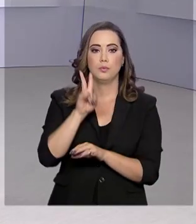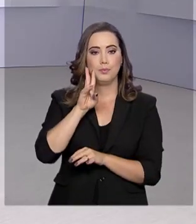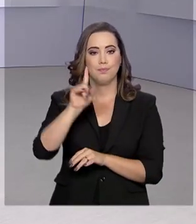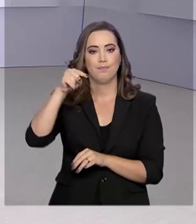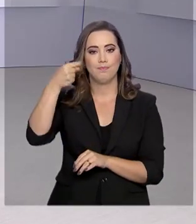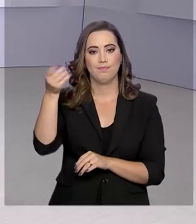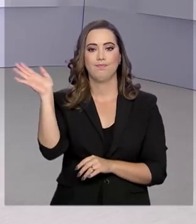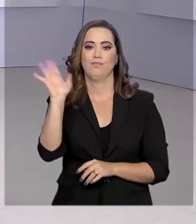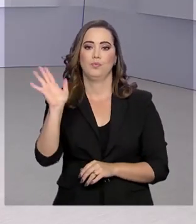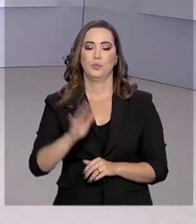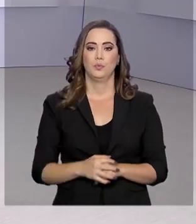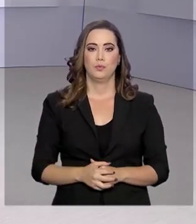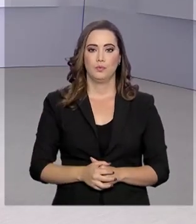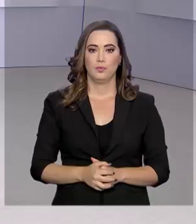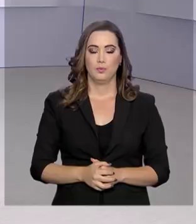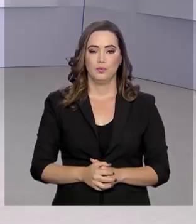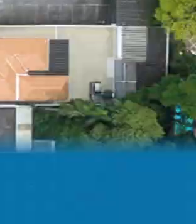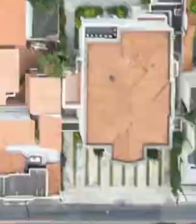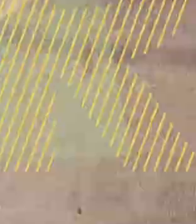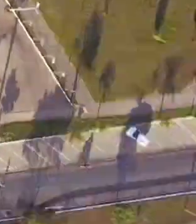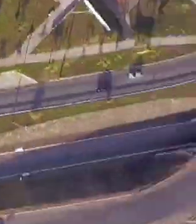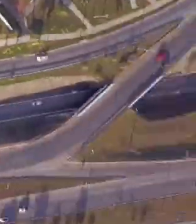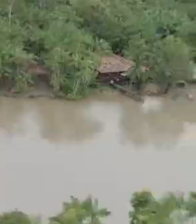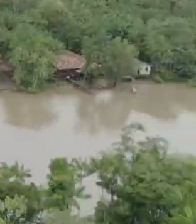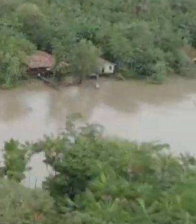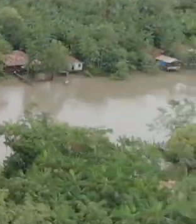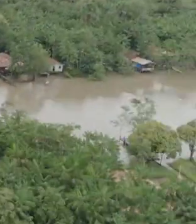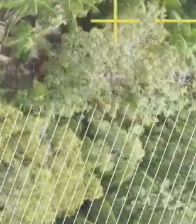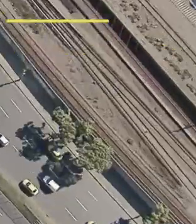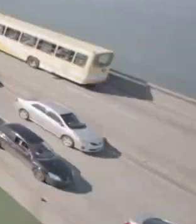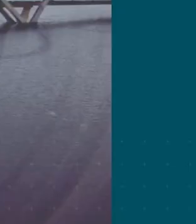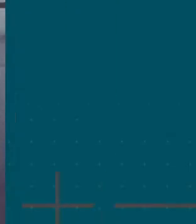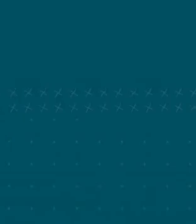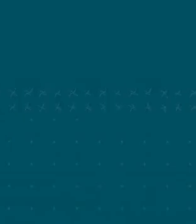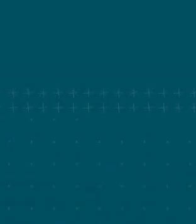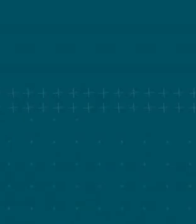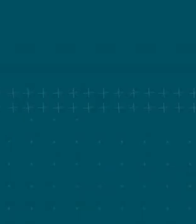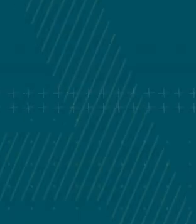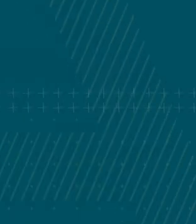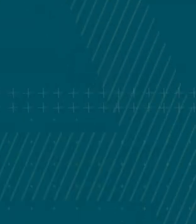Até a próxima edição. Tchau. Tchau. Tchau. Tchau. Tchau.